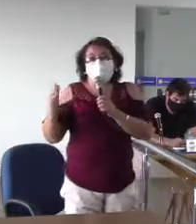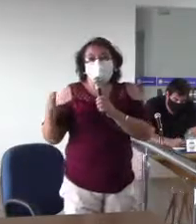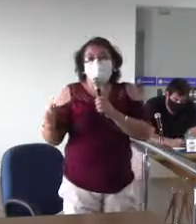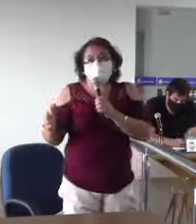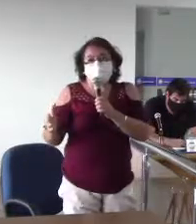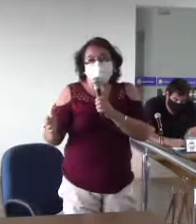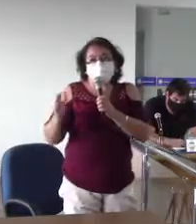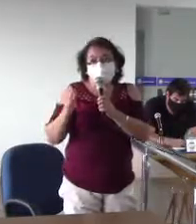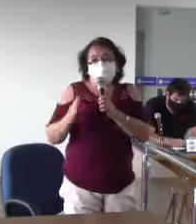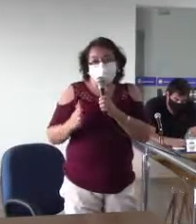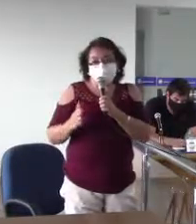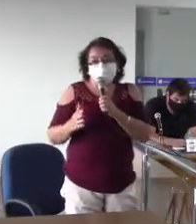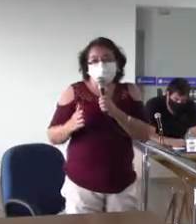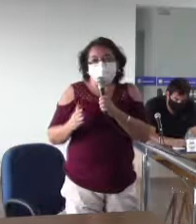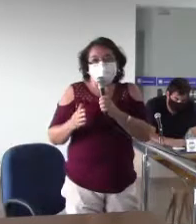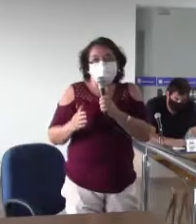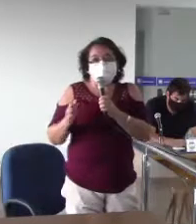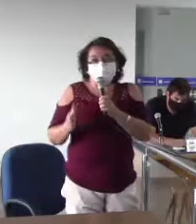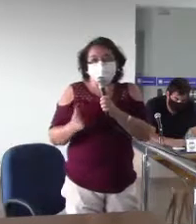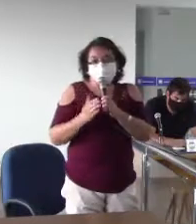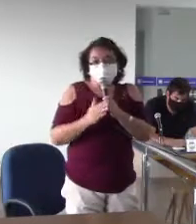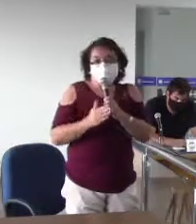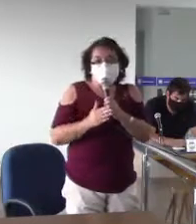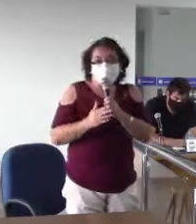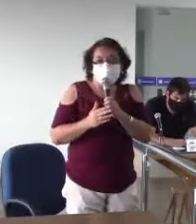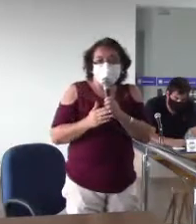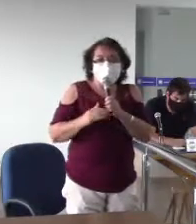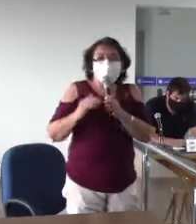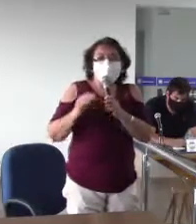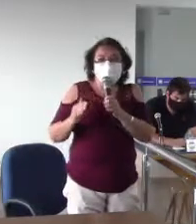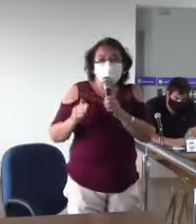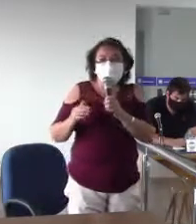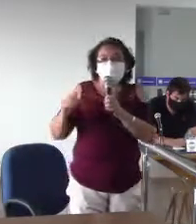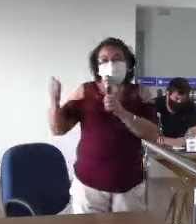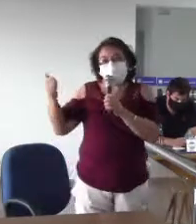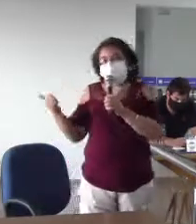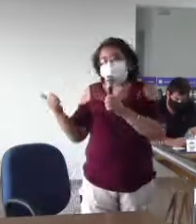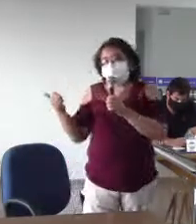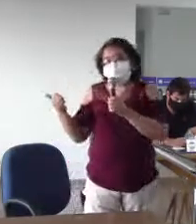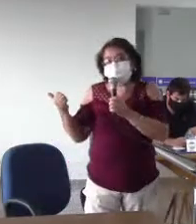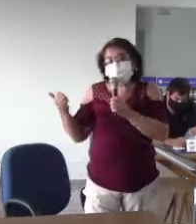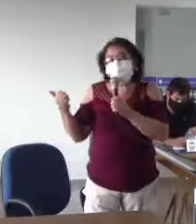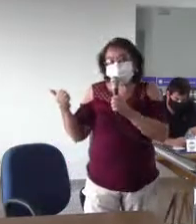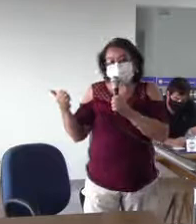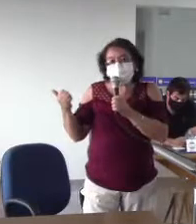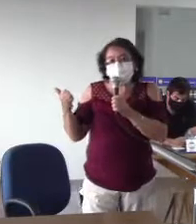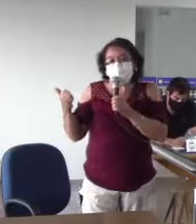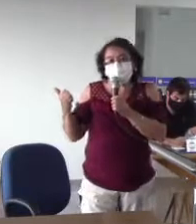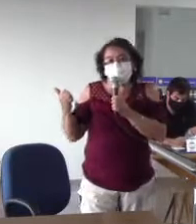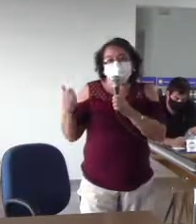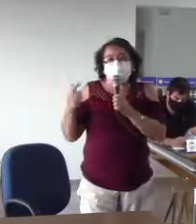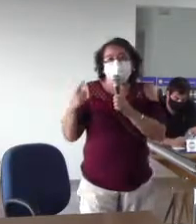que tenha comprometimento com algumas árvores nativas. Então, precisa da CETESB e precisa da permissão do Ministério